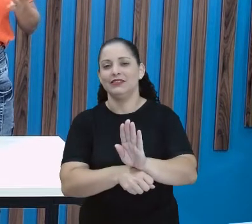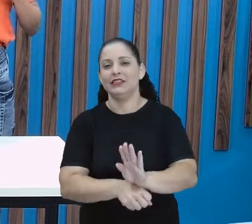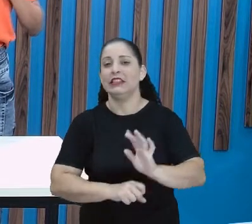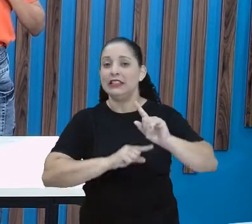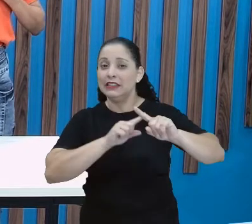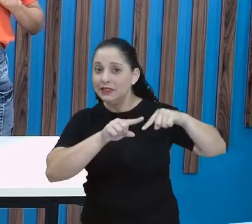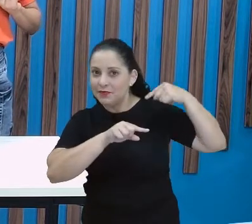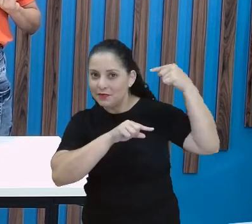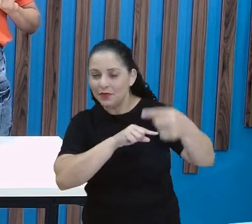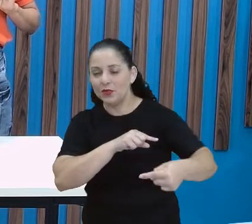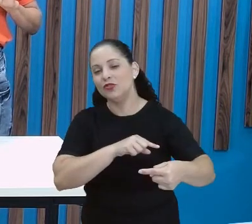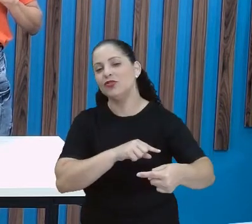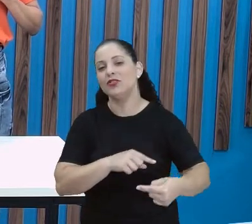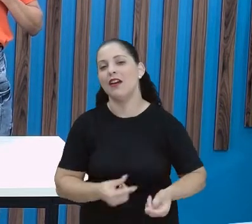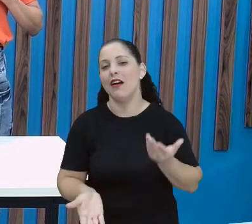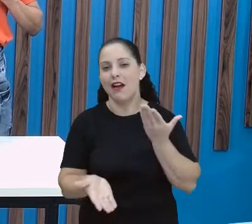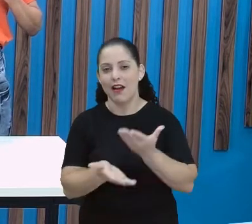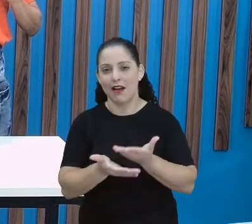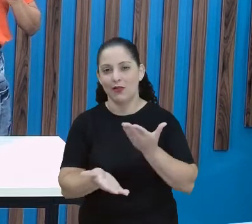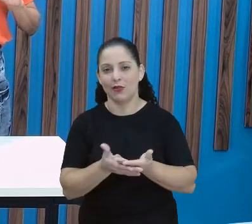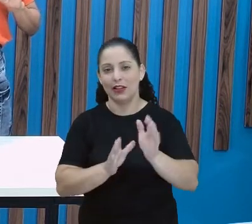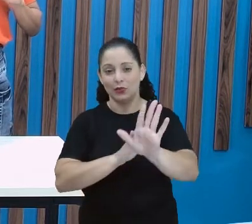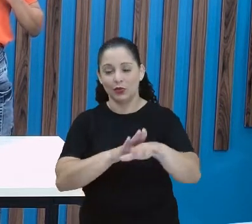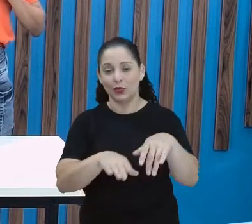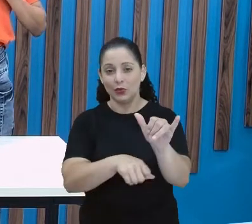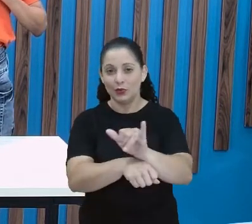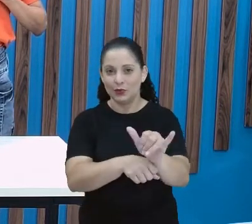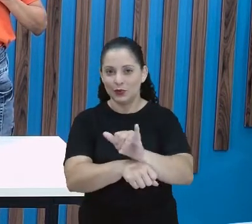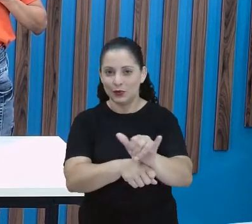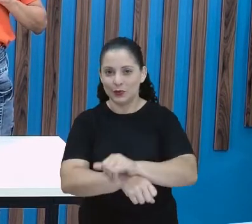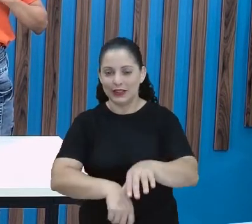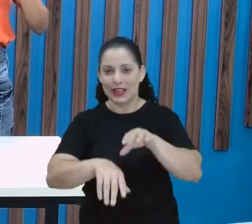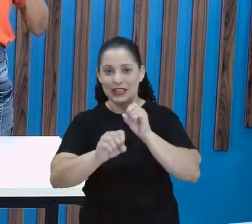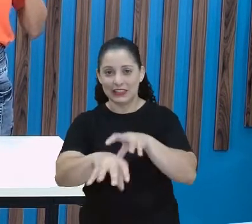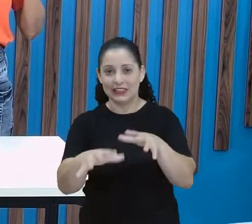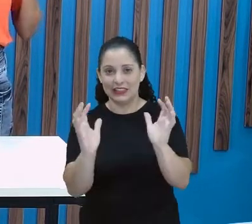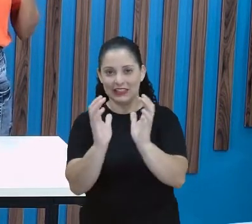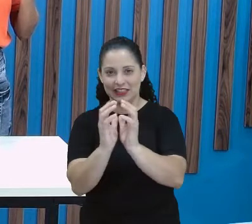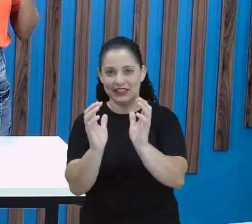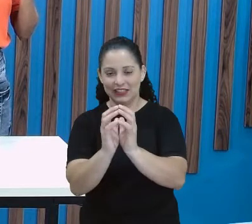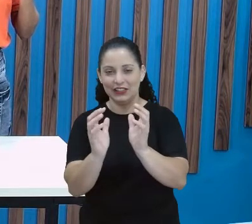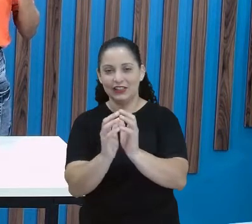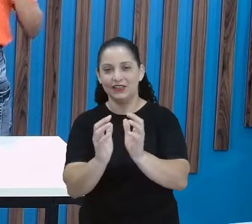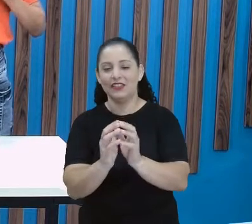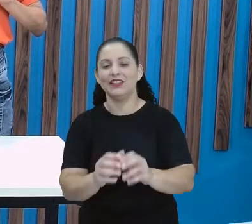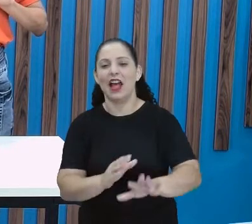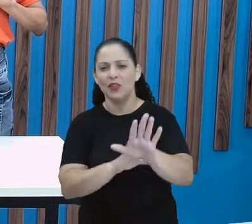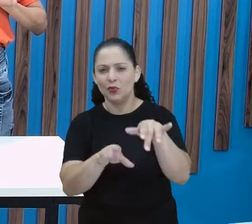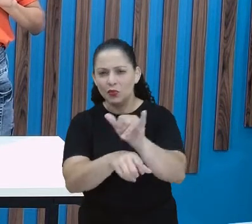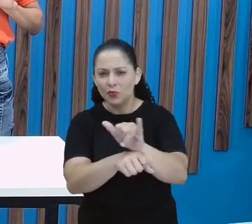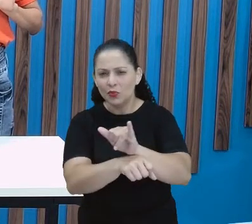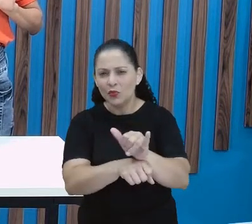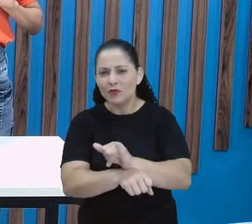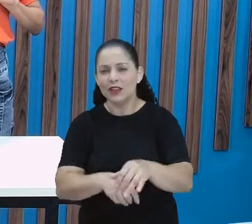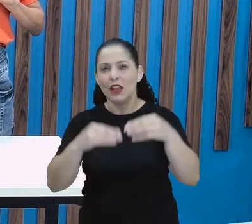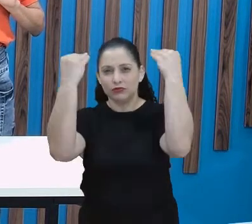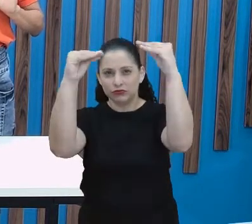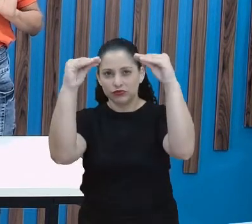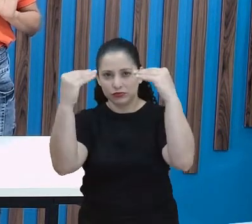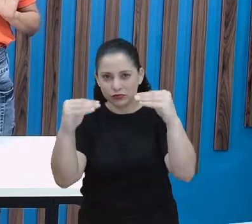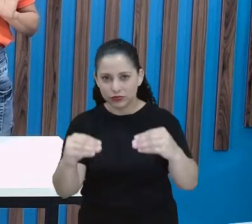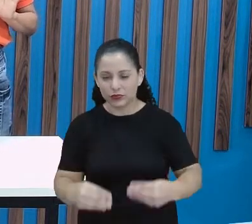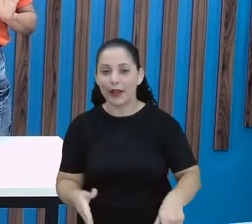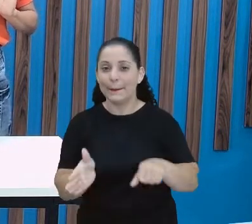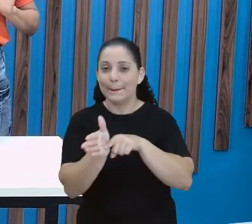Posteriormente, esta aula vai estar no canal Educa Recife, que está lá no YouTube. Agora, não esquece de